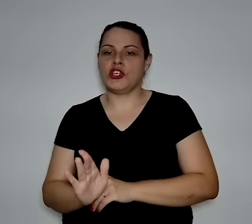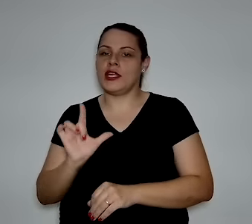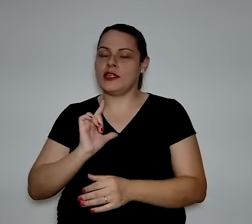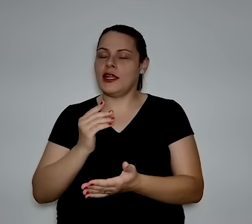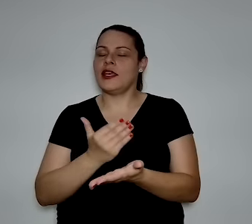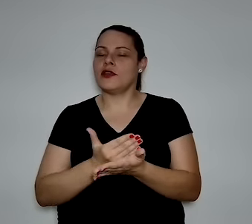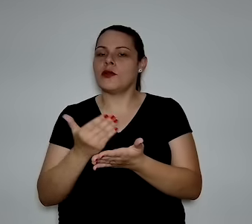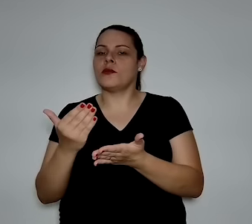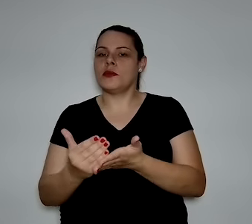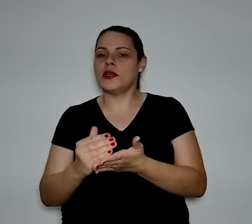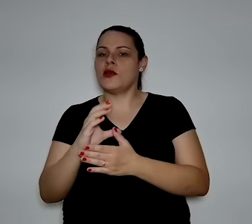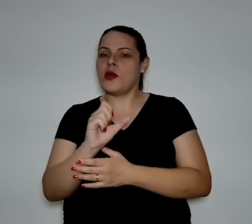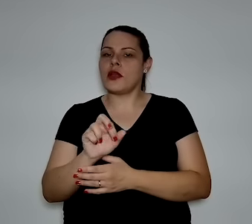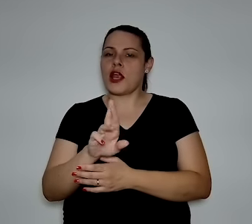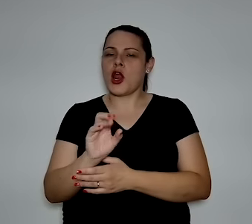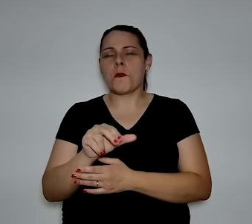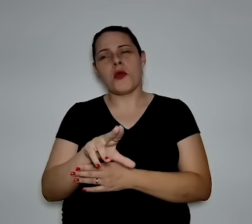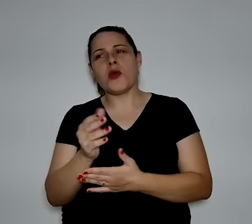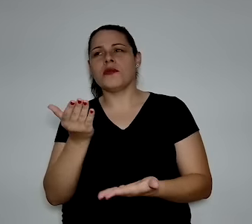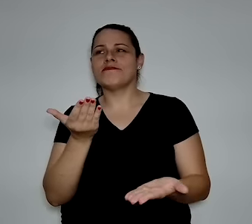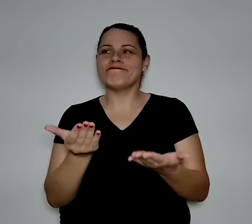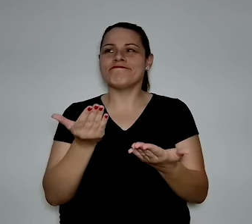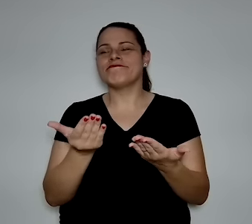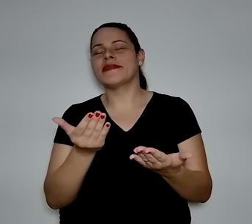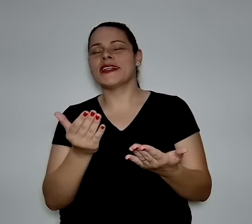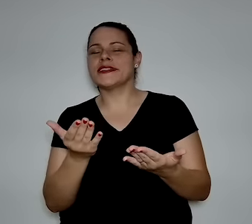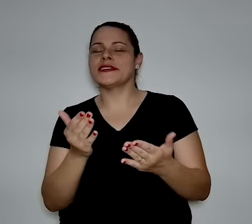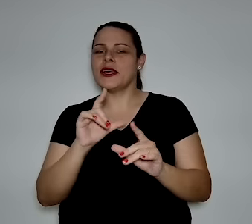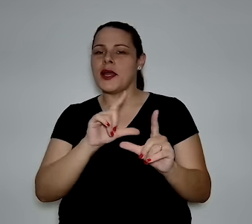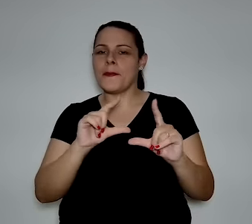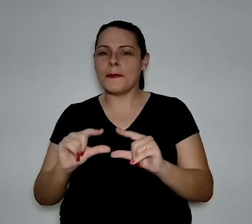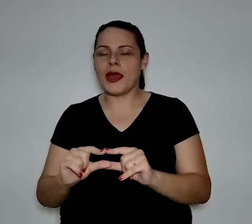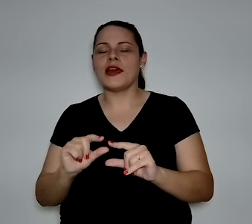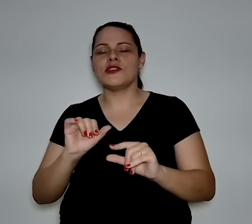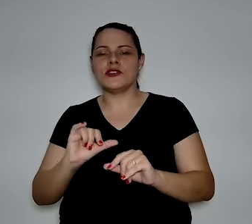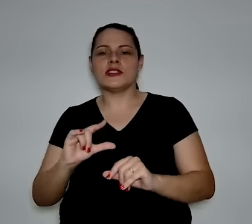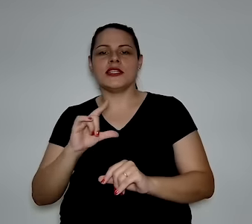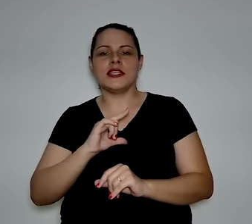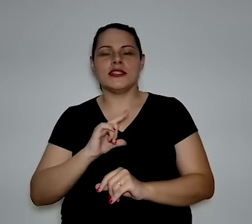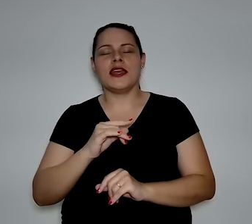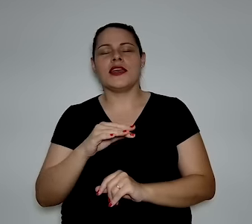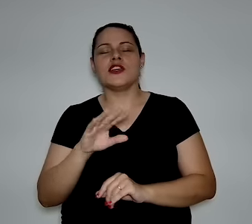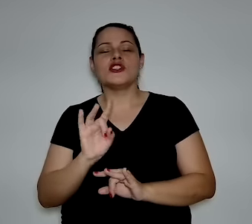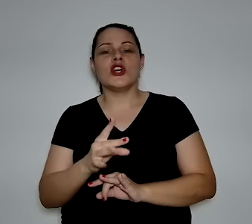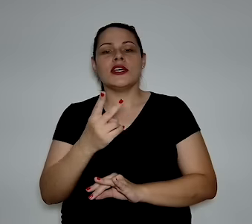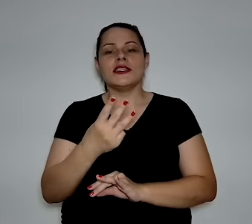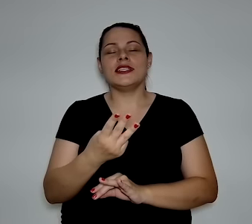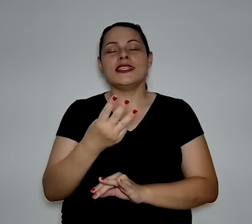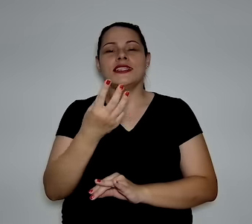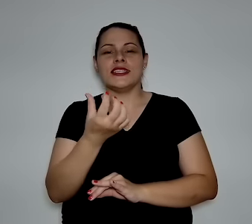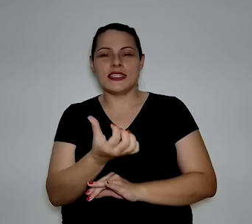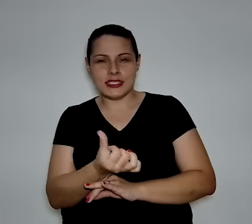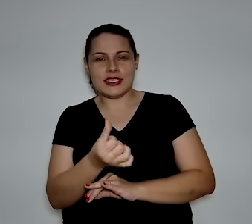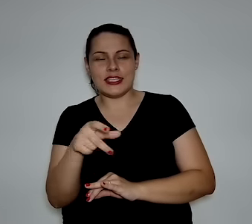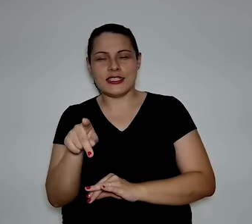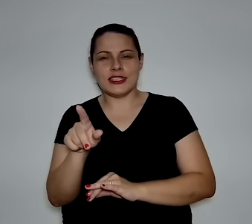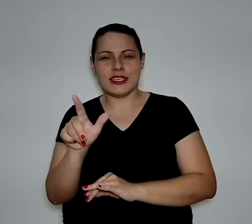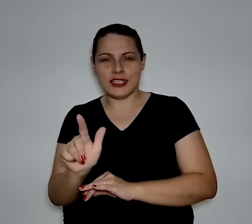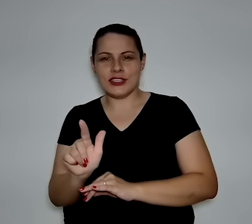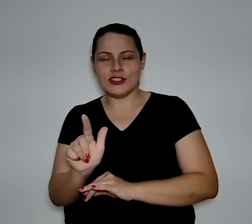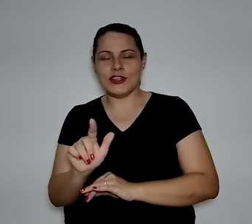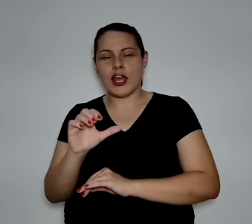já tem uma pegada de carbono relativamente baixa. O petróleo líbio, para vocês terem uma ideia, o petróleo líbio, ele emite 36 quilos